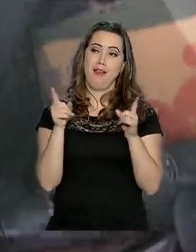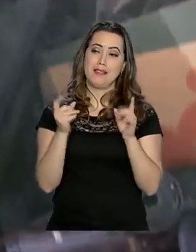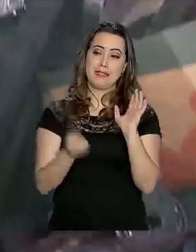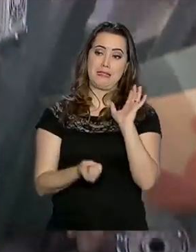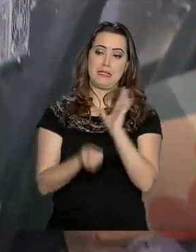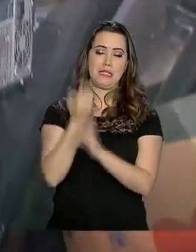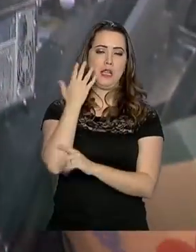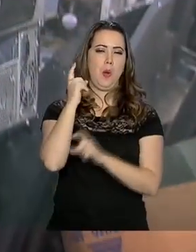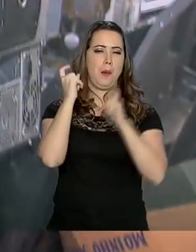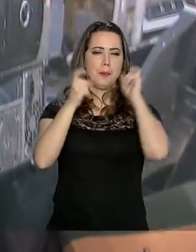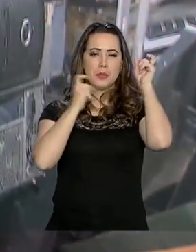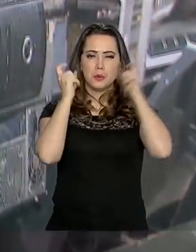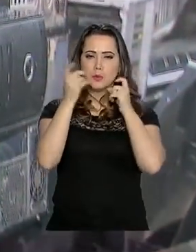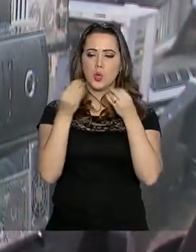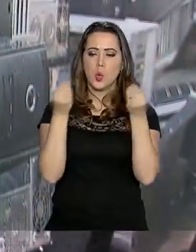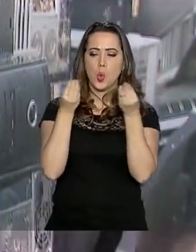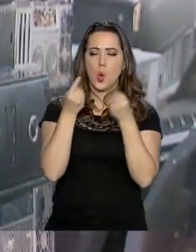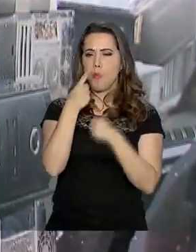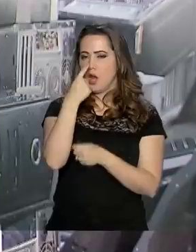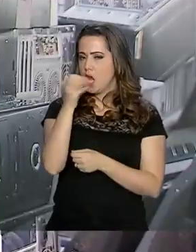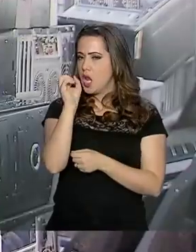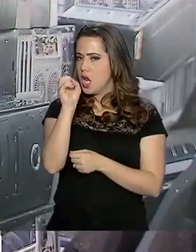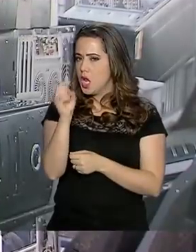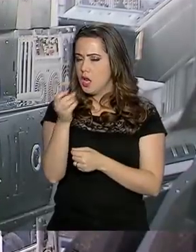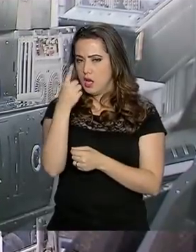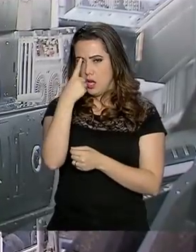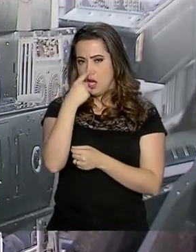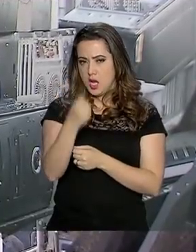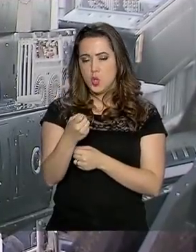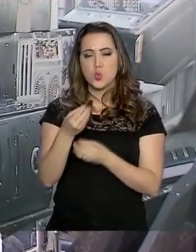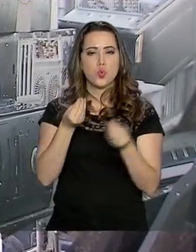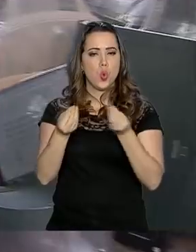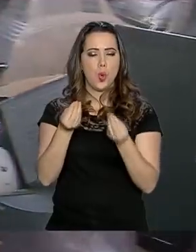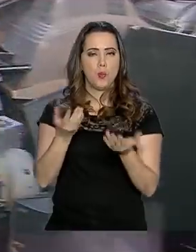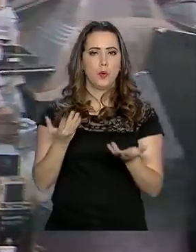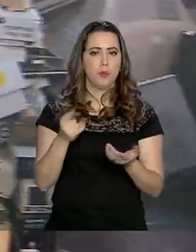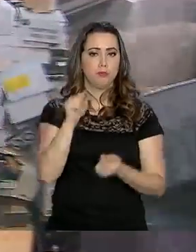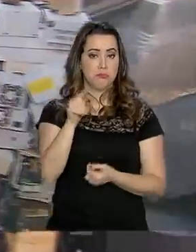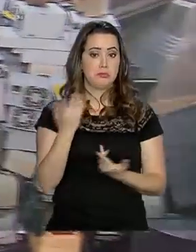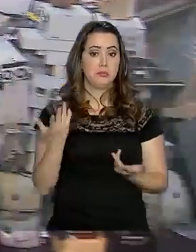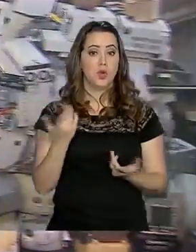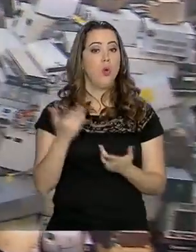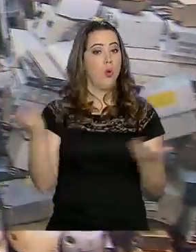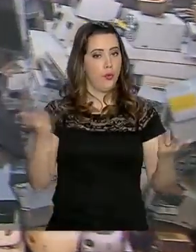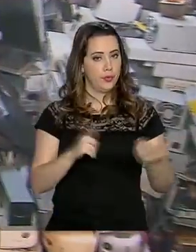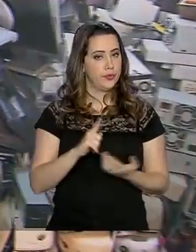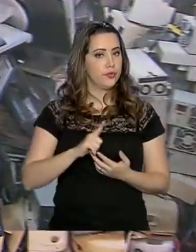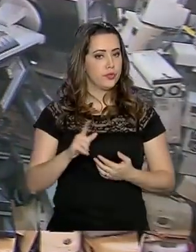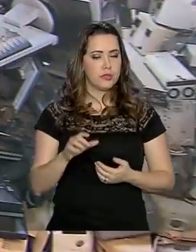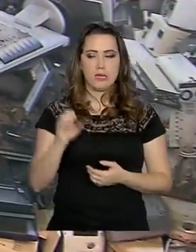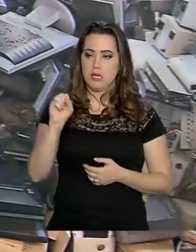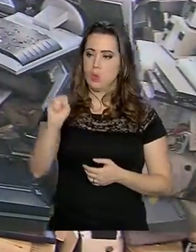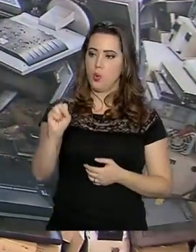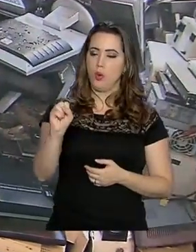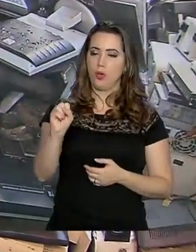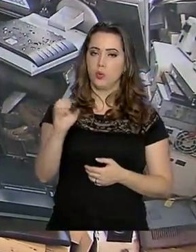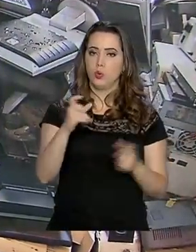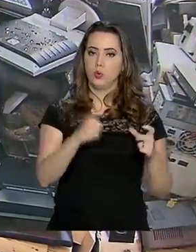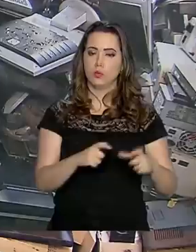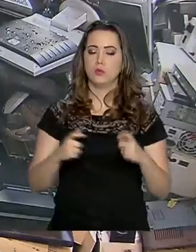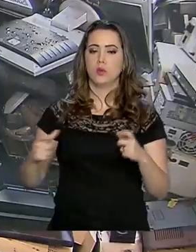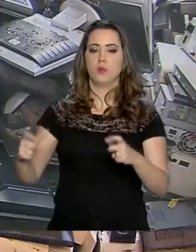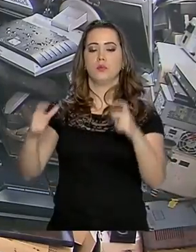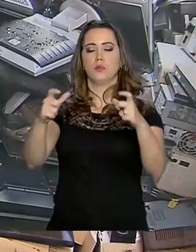gera uma preocupação. O descarte de todo esse lixo eletrônico. O Brasil tem hoje oito centros de